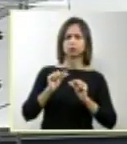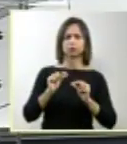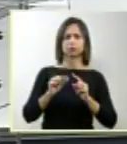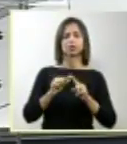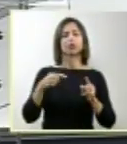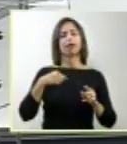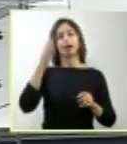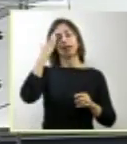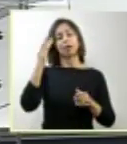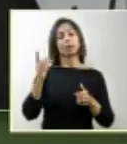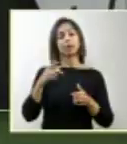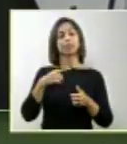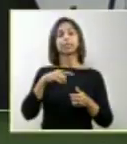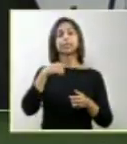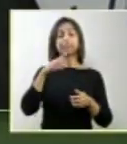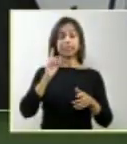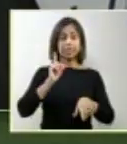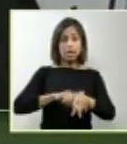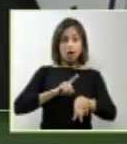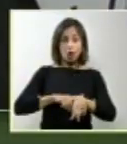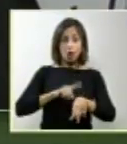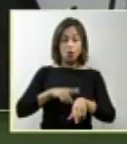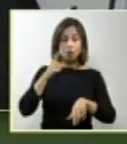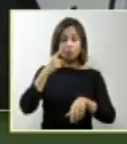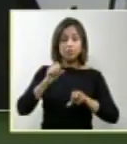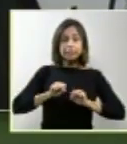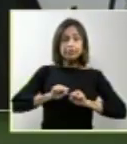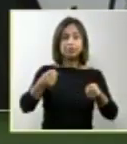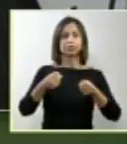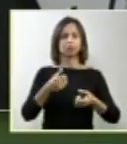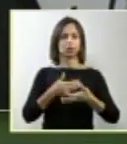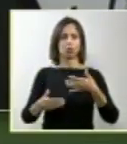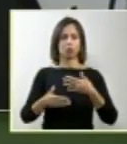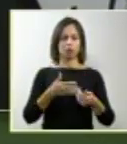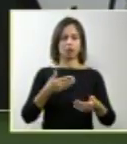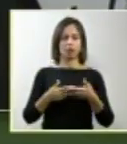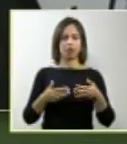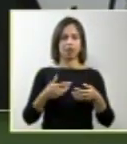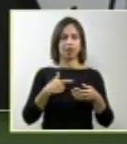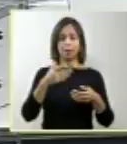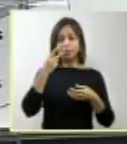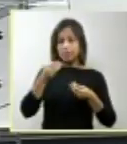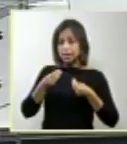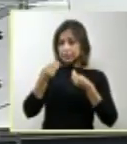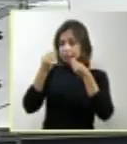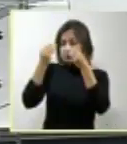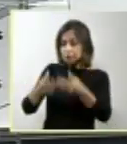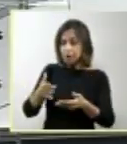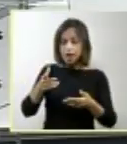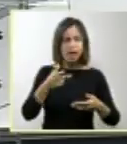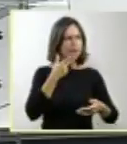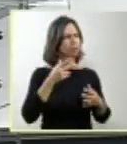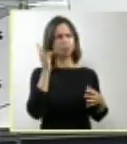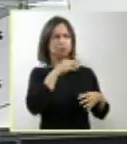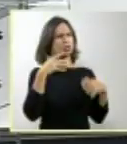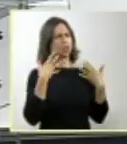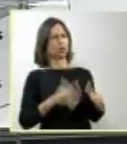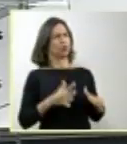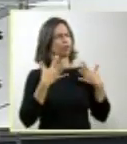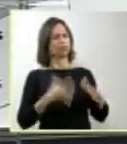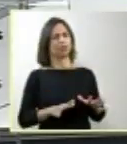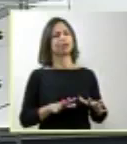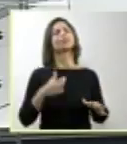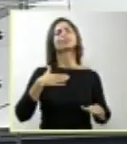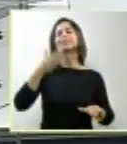dúvida que a primeira defesa de qualquer ser humano é negar. A primeira defesa que temos é de não